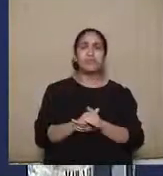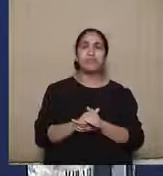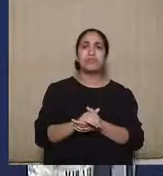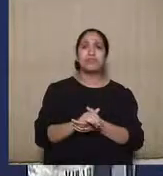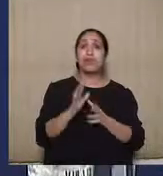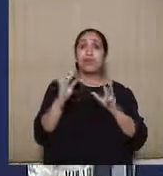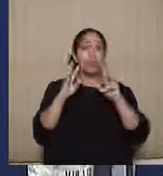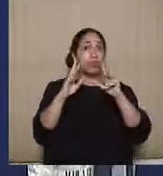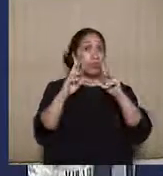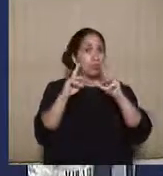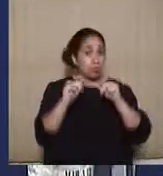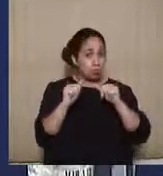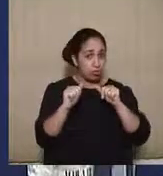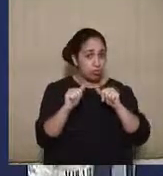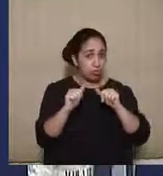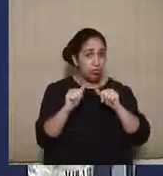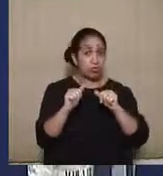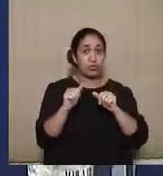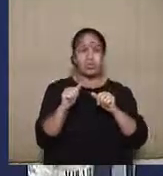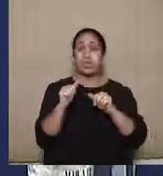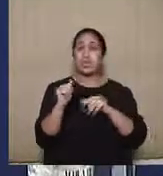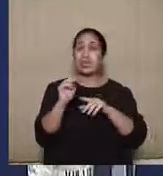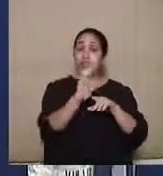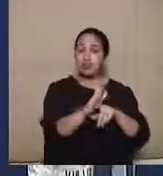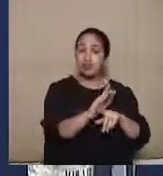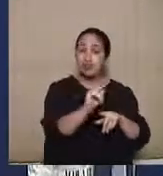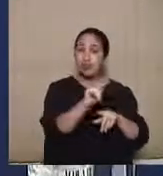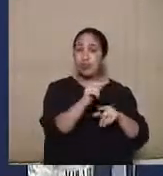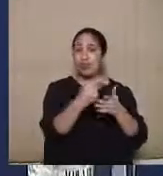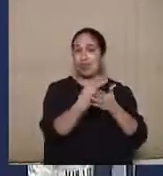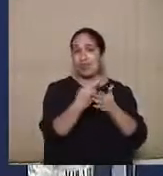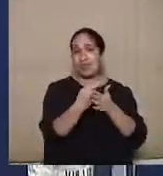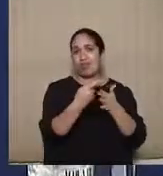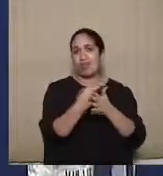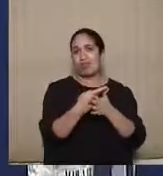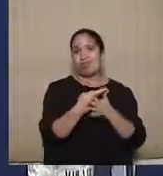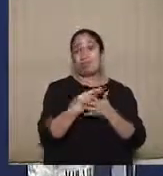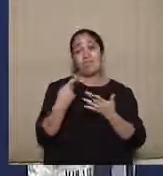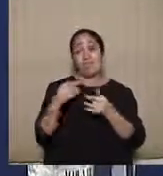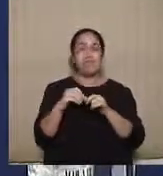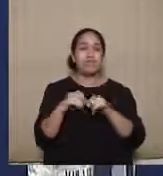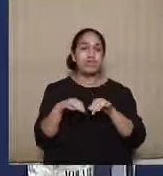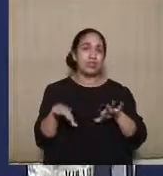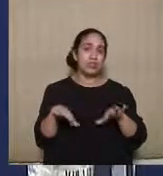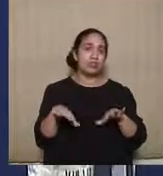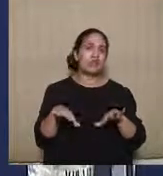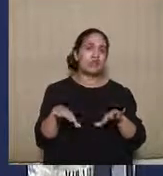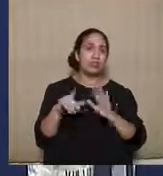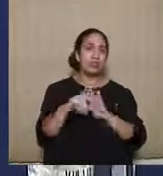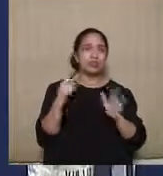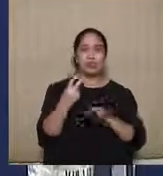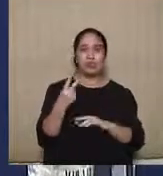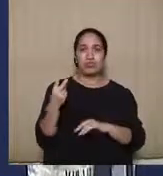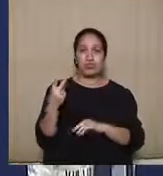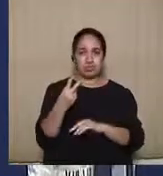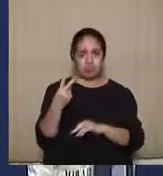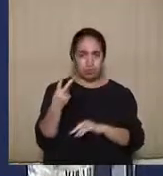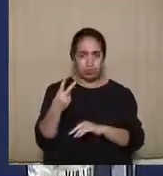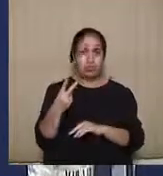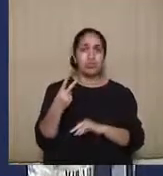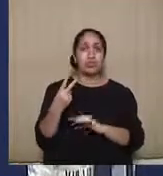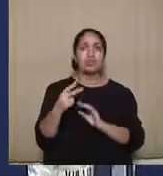de todo aquele que haja contribuído para a prática do ilícito. Isso é uma consequência que estaria previsto no artigo 22, quer